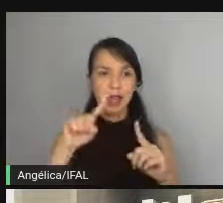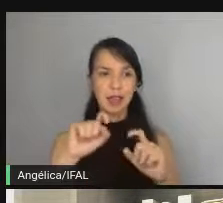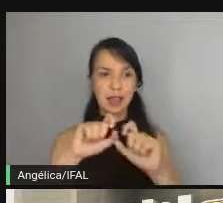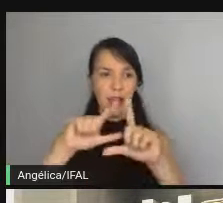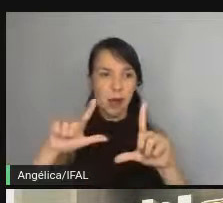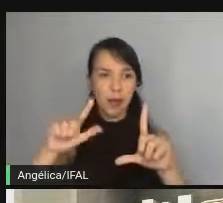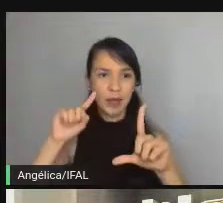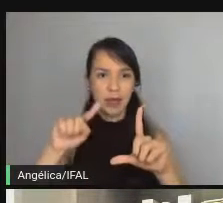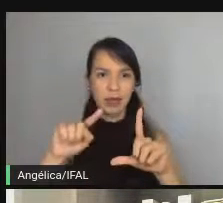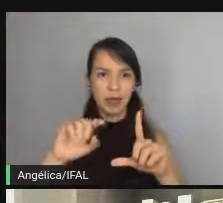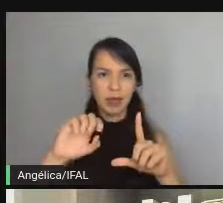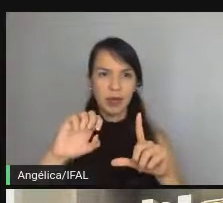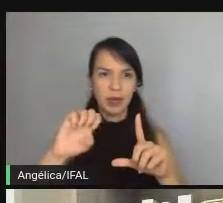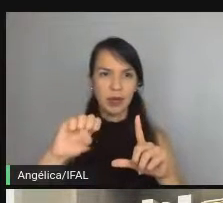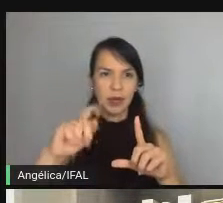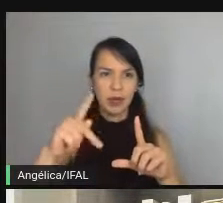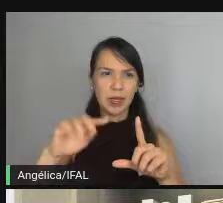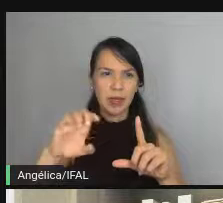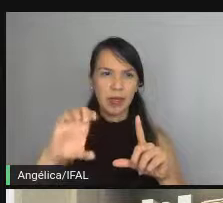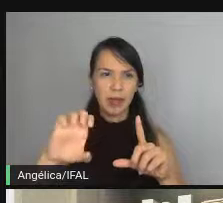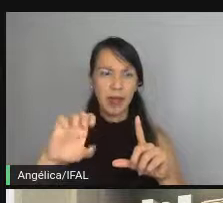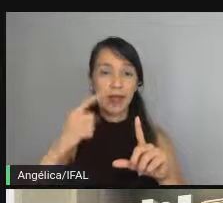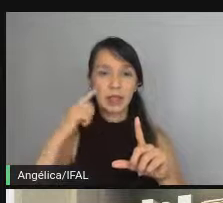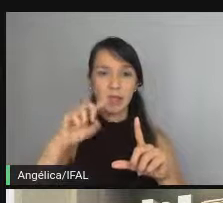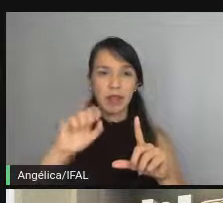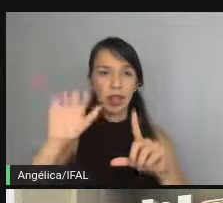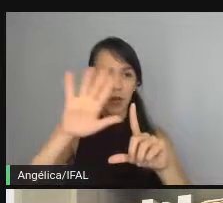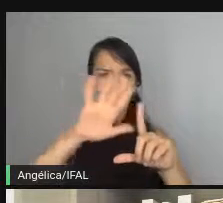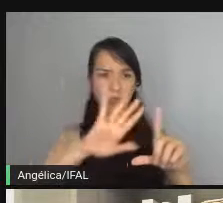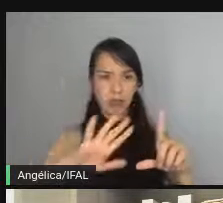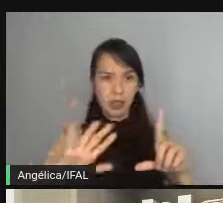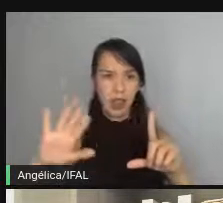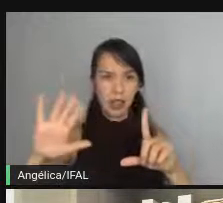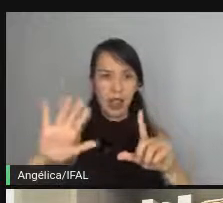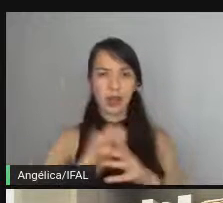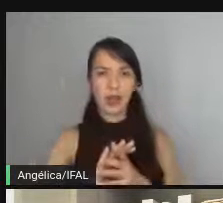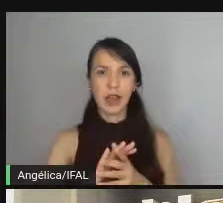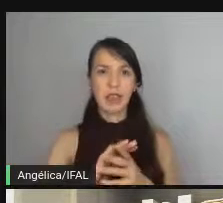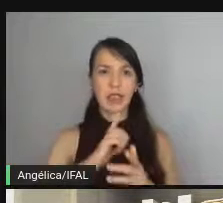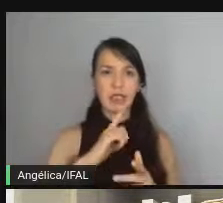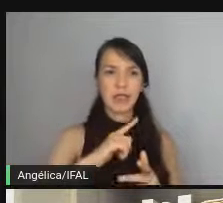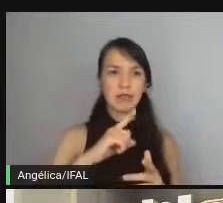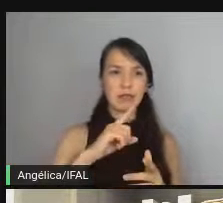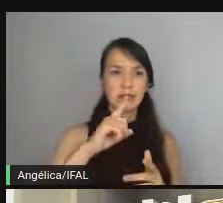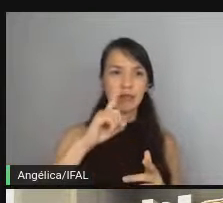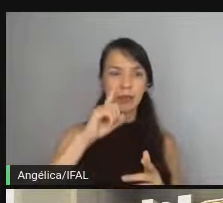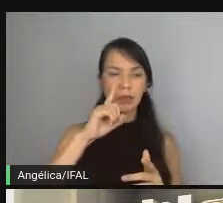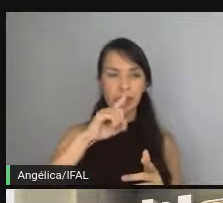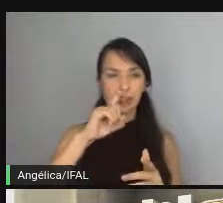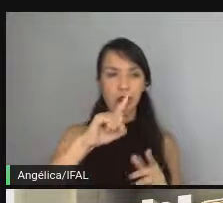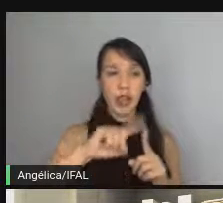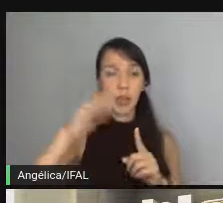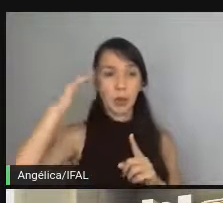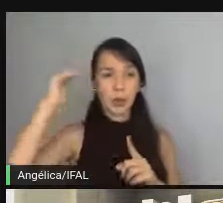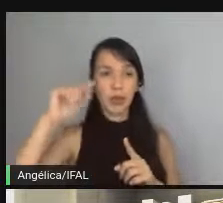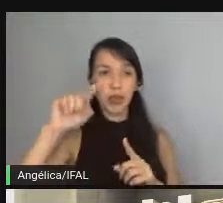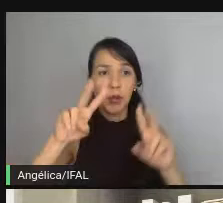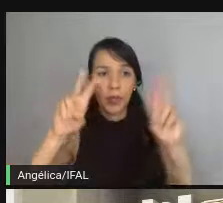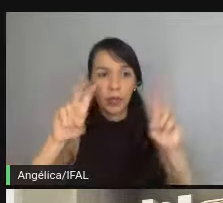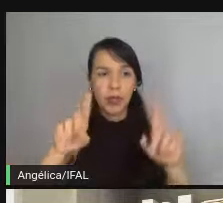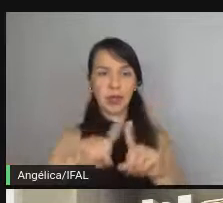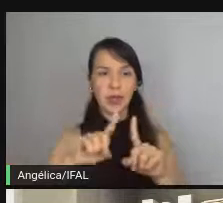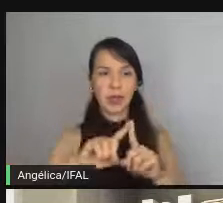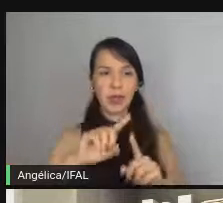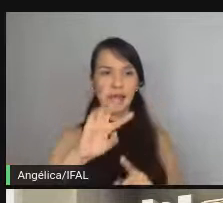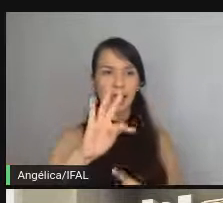acaba vendo alguns cenários né de sucesso e falha e aqui quando o título da live inclusive é